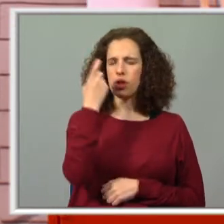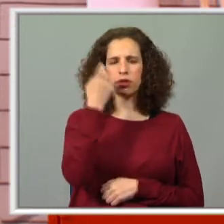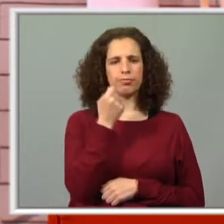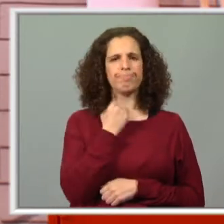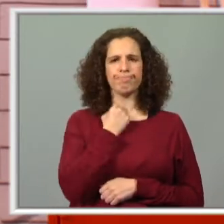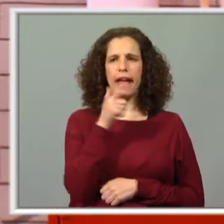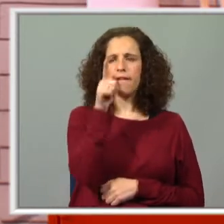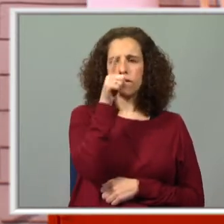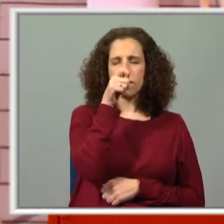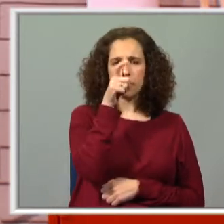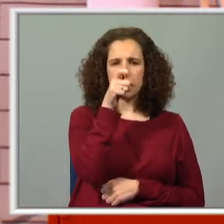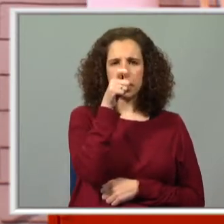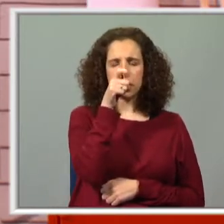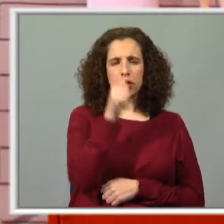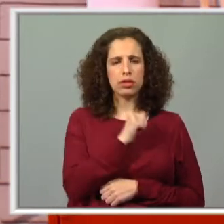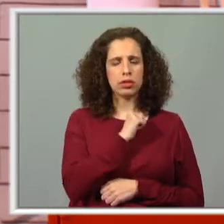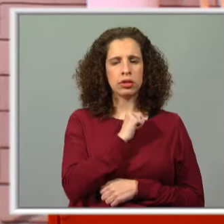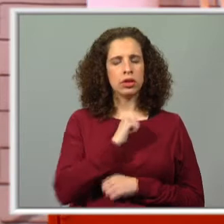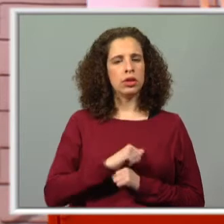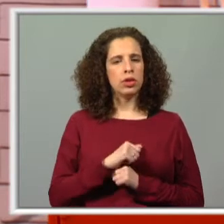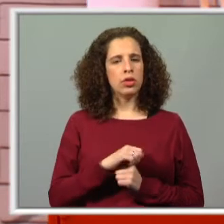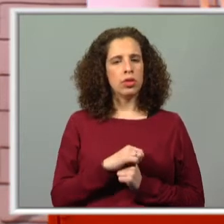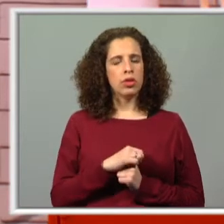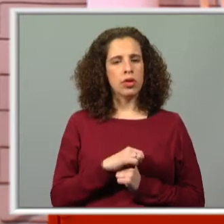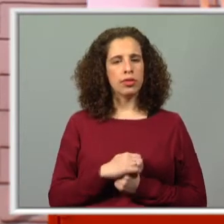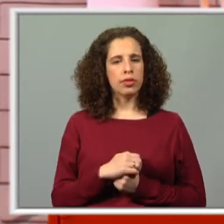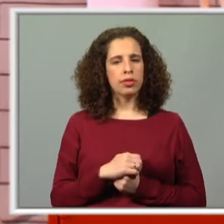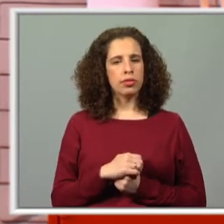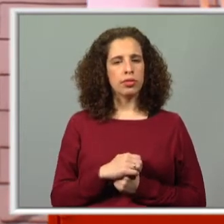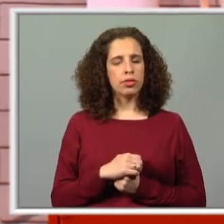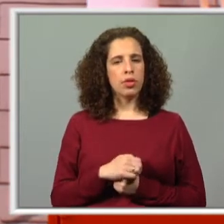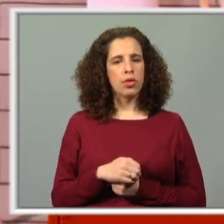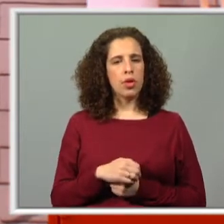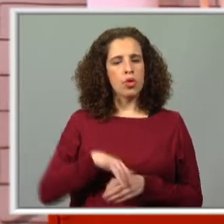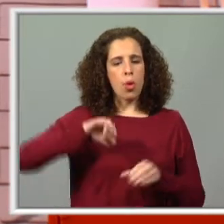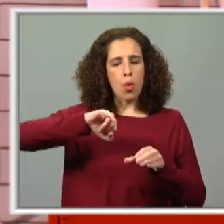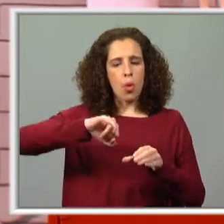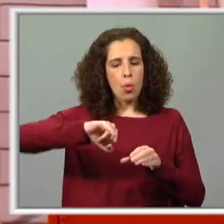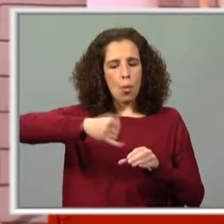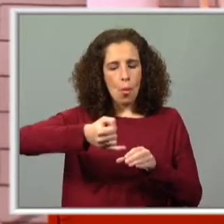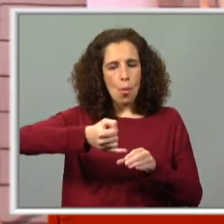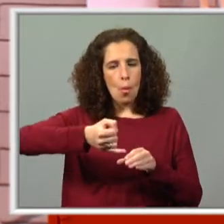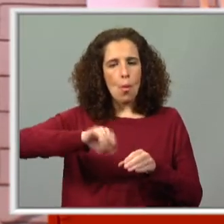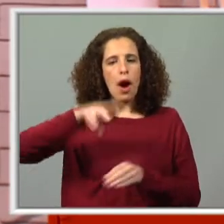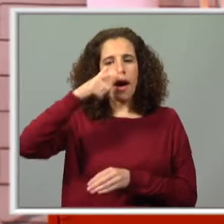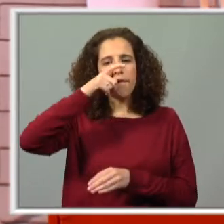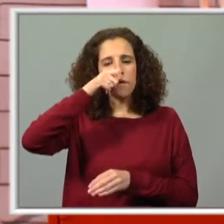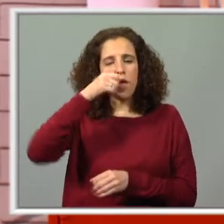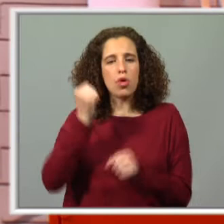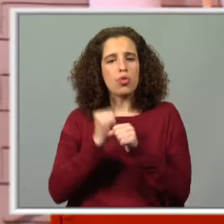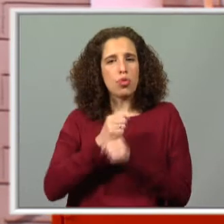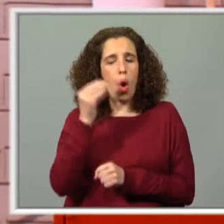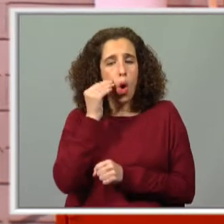hum, formiga, como é que será que funciona um formigueiro? Não é? Porque nós não